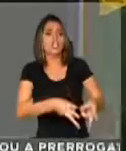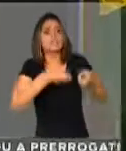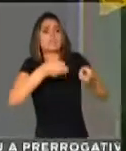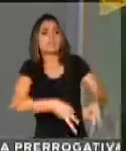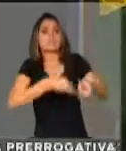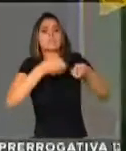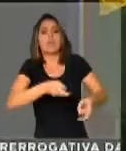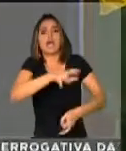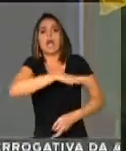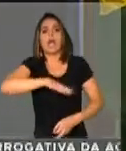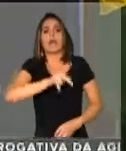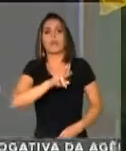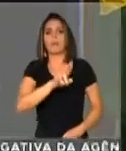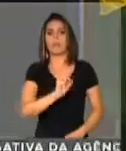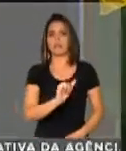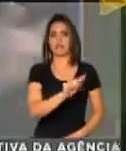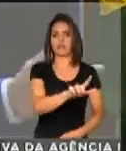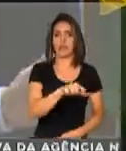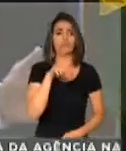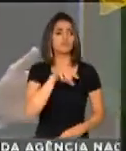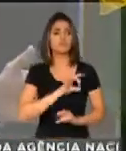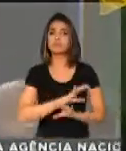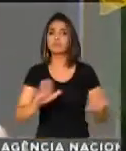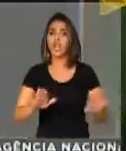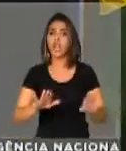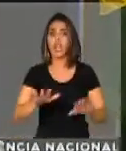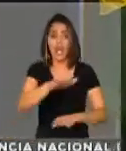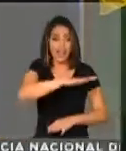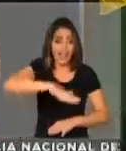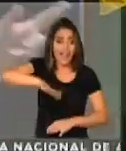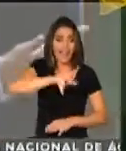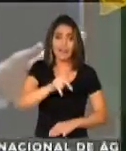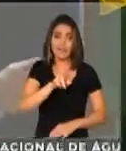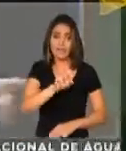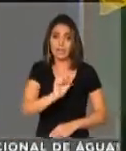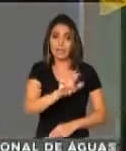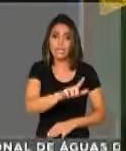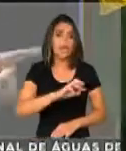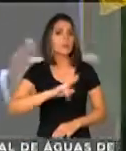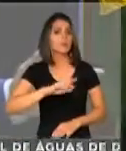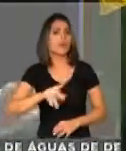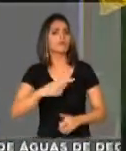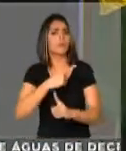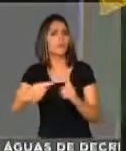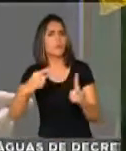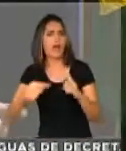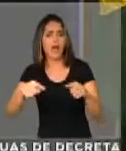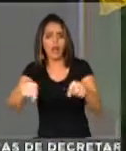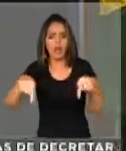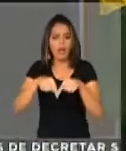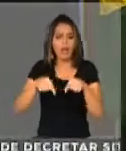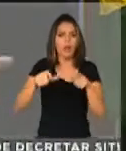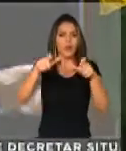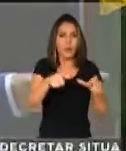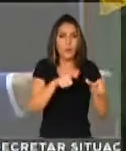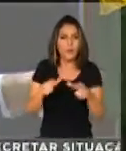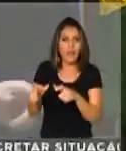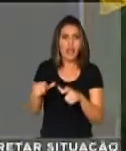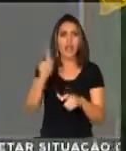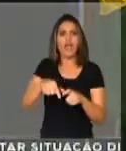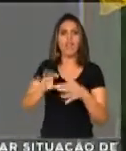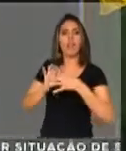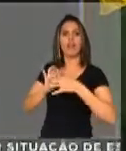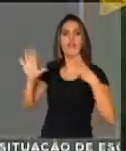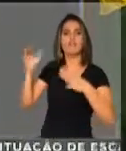petróleo na área do pré-sal. E assim mesmo, nem toda a área do pré-sal, porque uma boa parte dos blocos do pré-sal estão sendo entregues para grandes